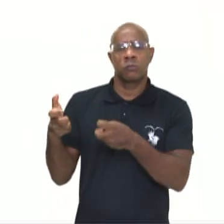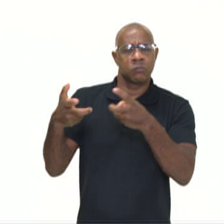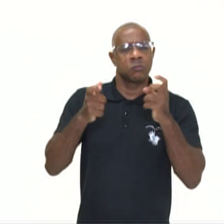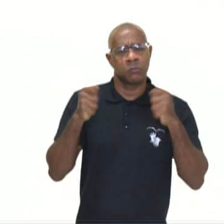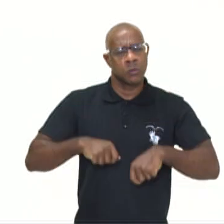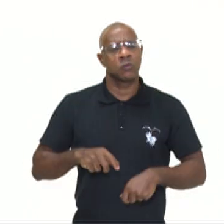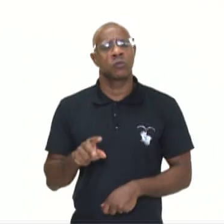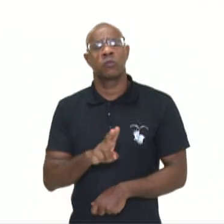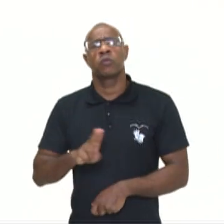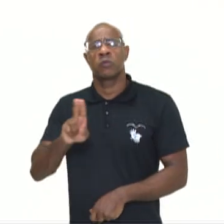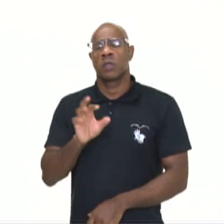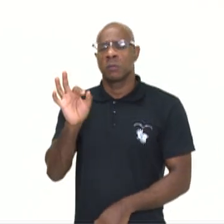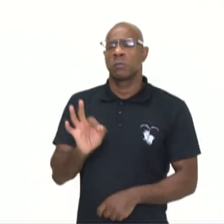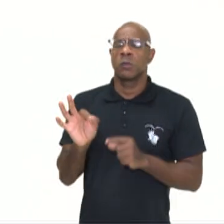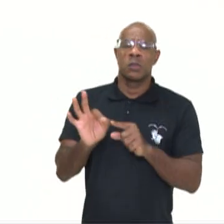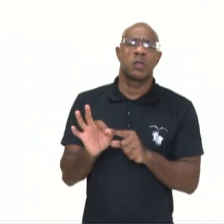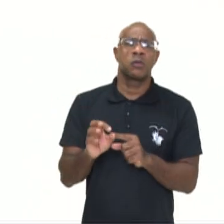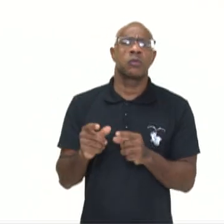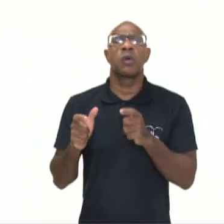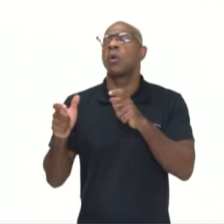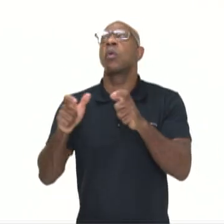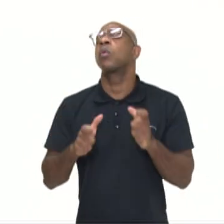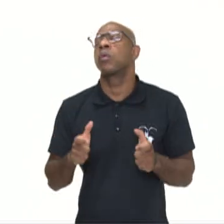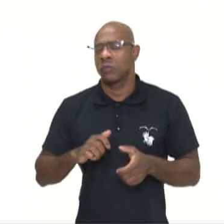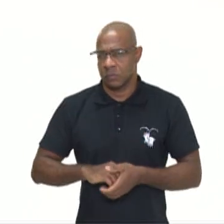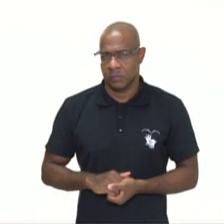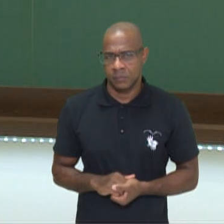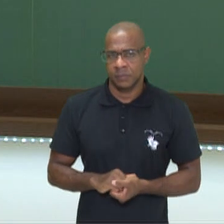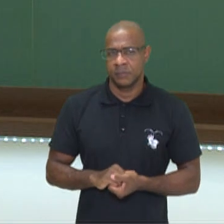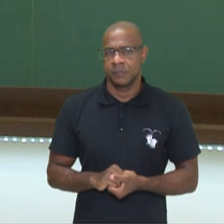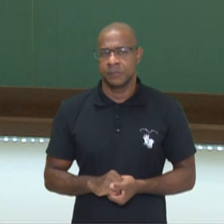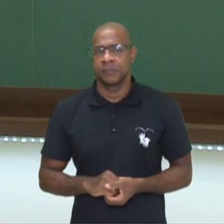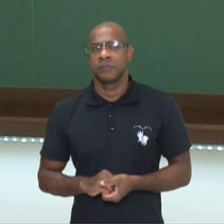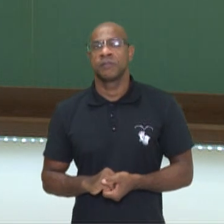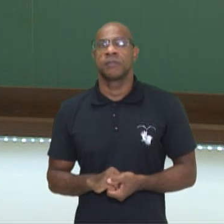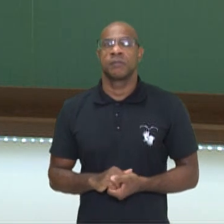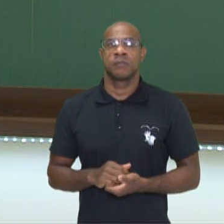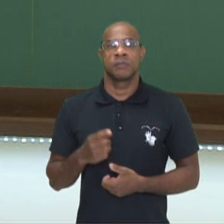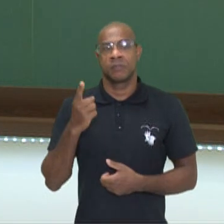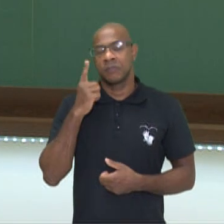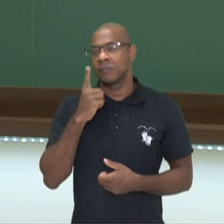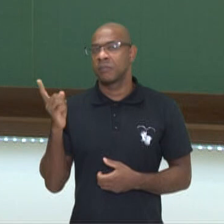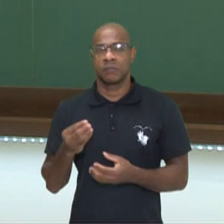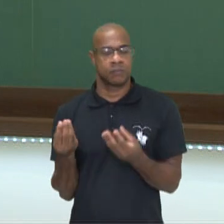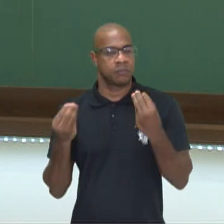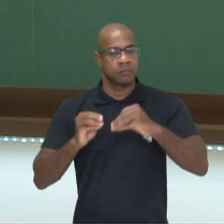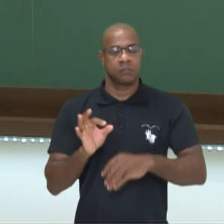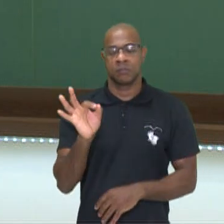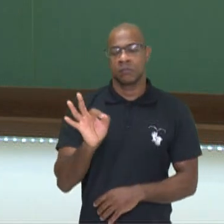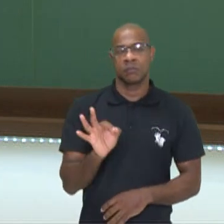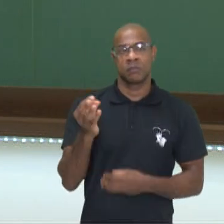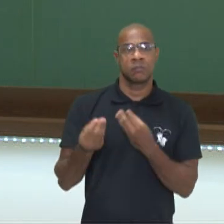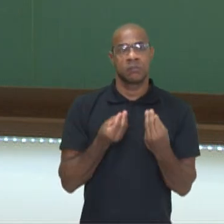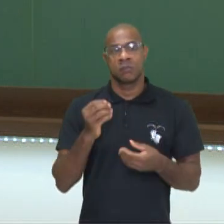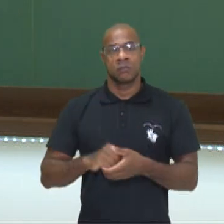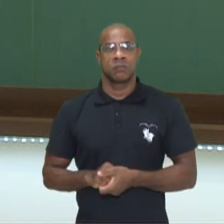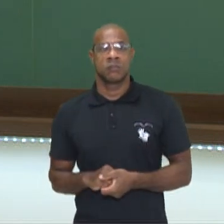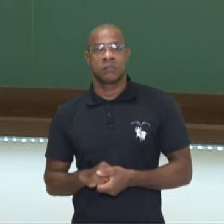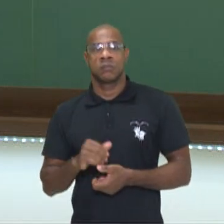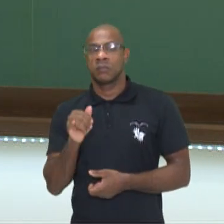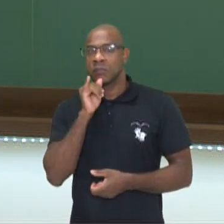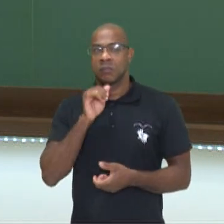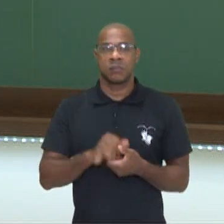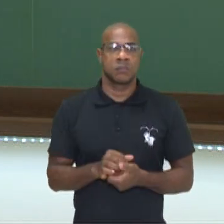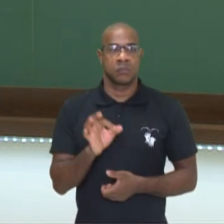usadas as porcentagens? Dá uma olhadinha lá comigo. Aplicação da porcentagem. Porcentagem de água no corpo